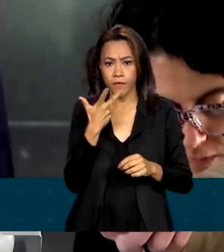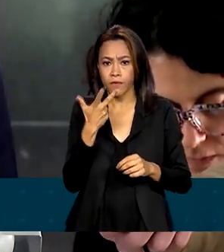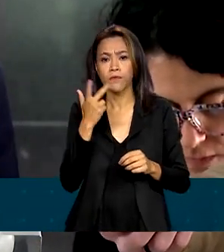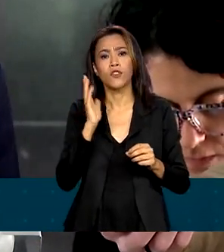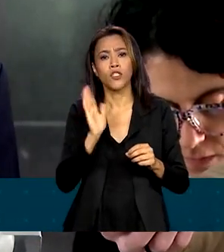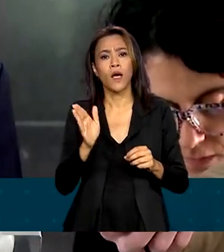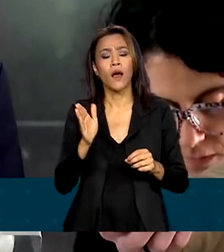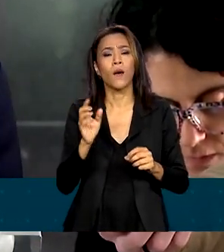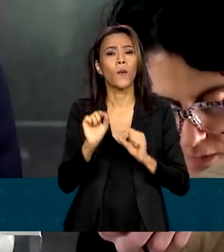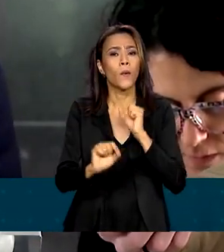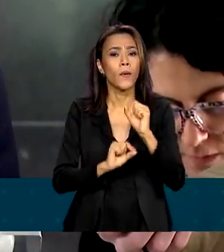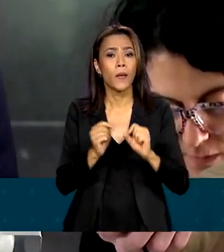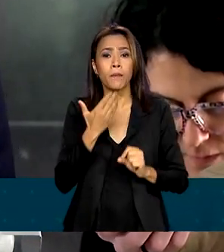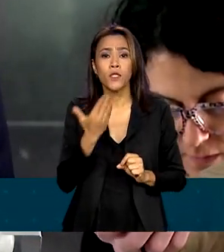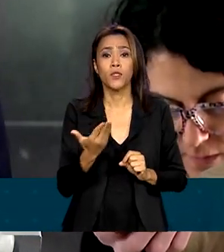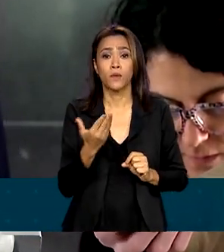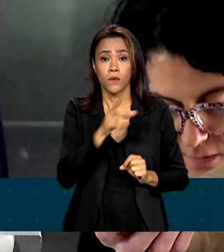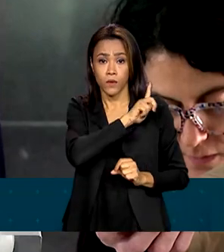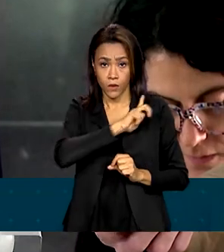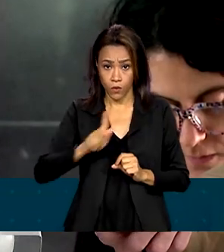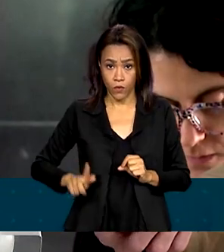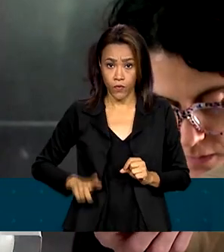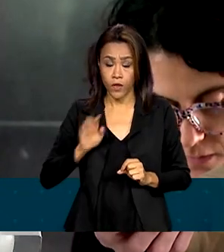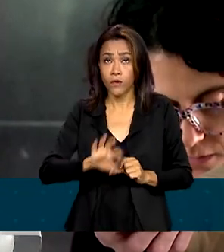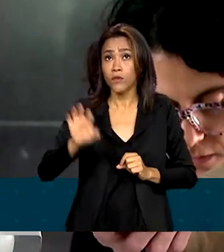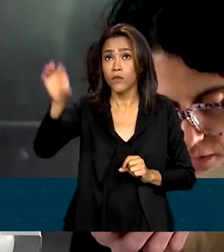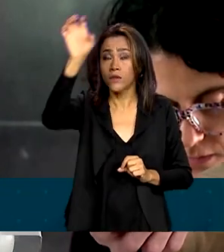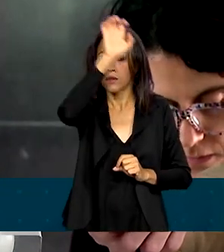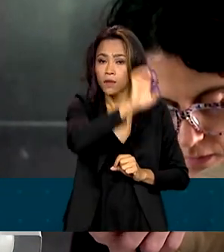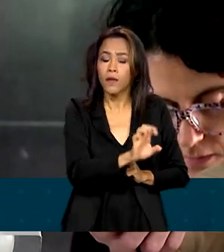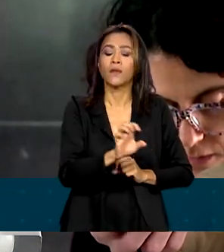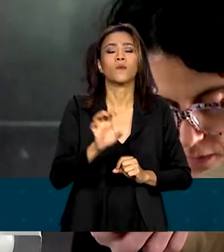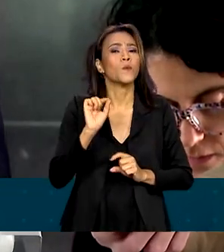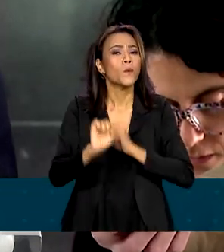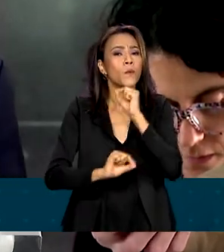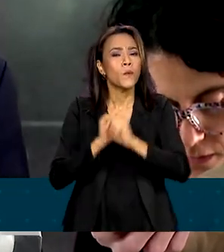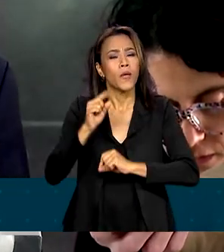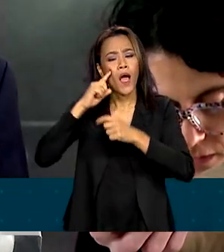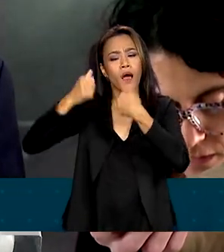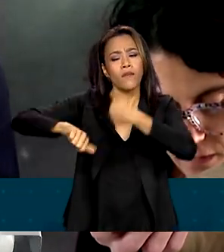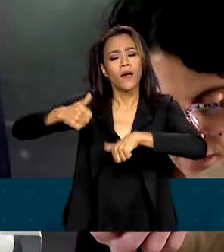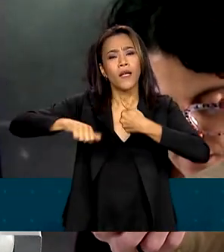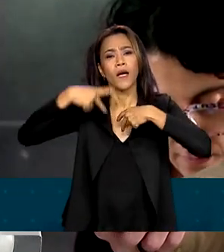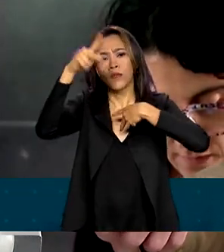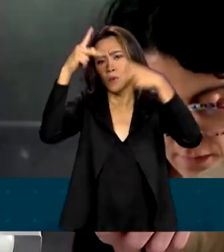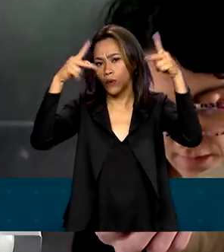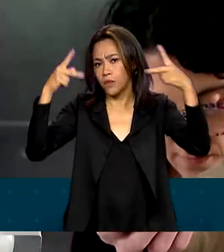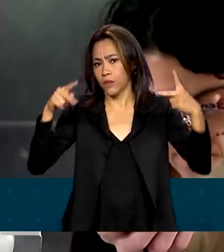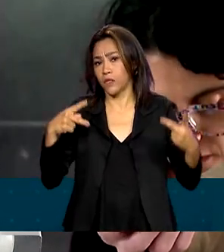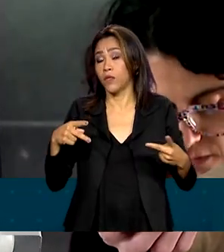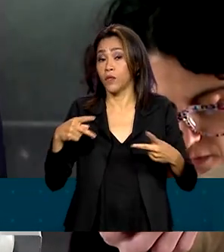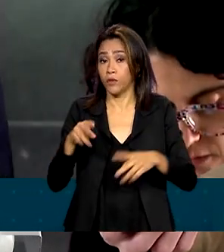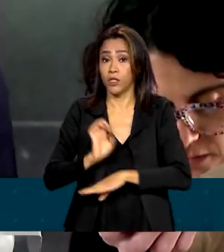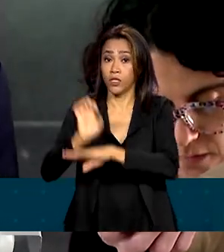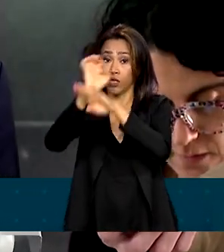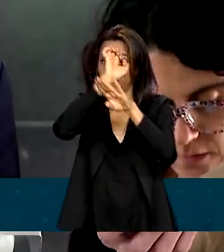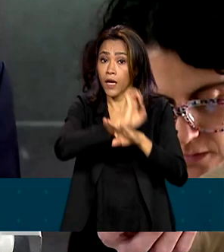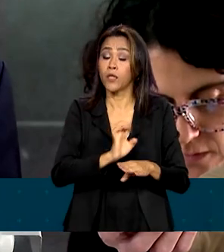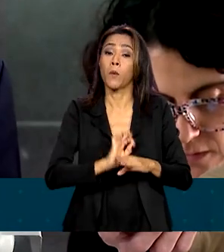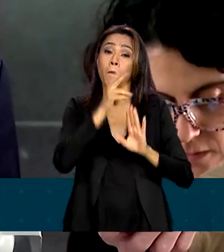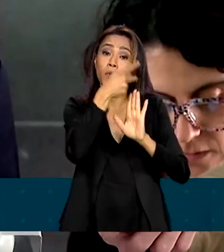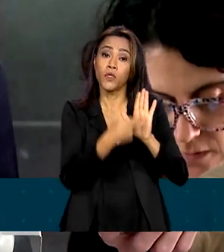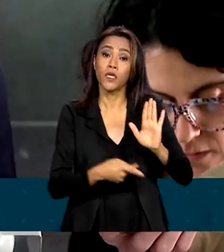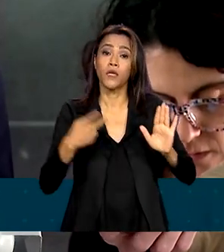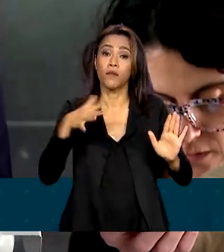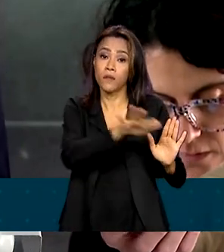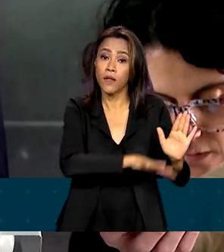inclusive, já pediu para que os governadores possam avaliar em cada um dos seus estados projetos prioritários na área da saúde,